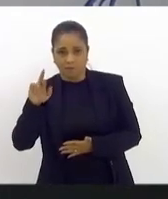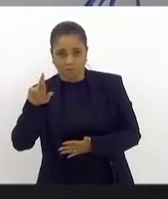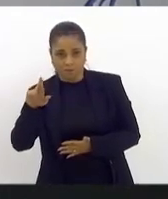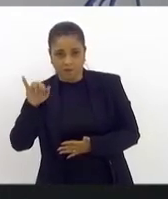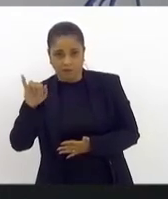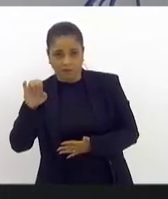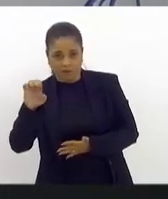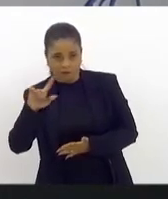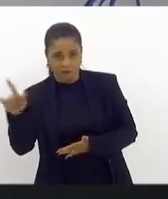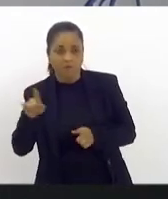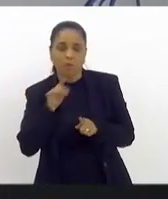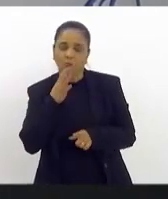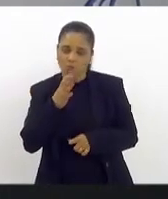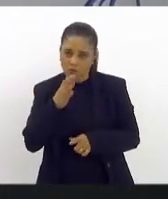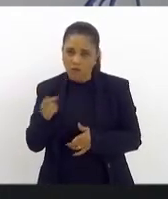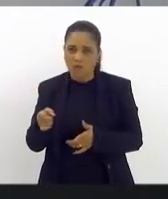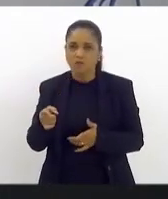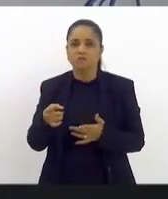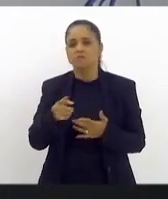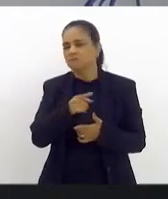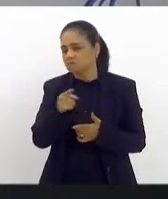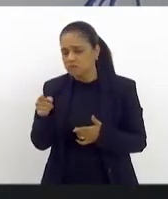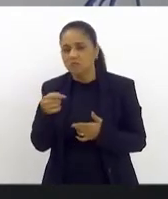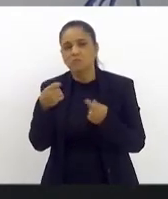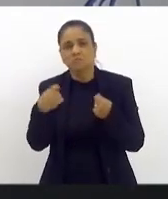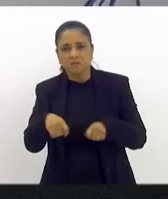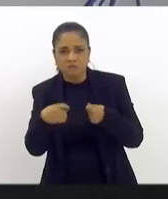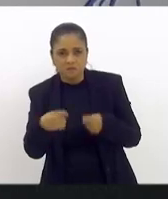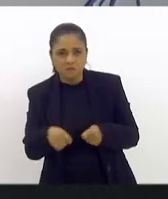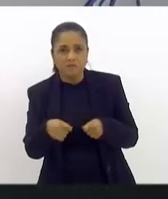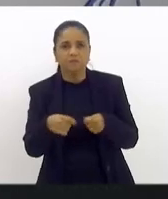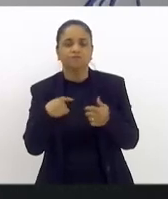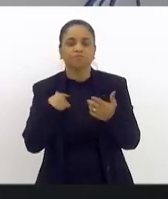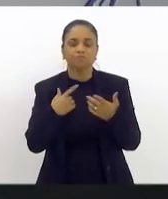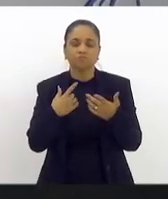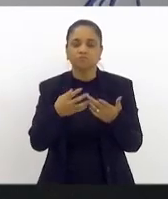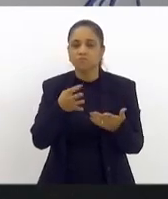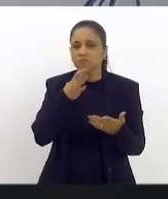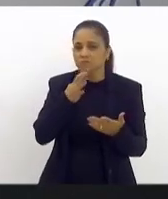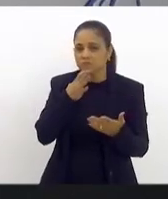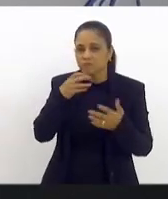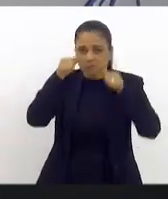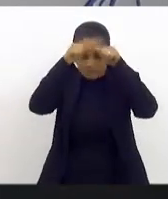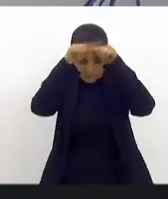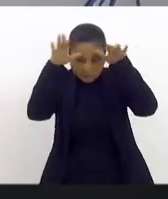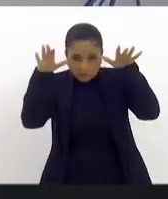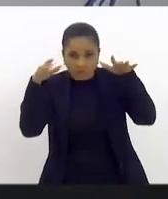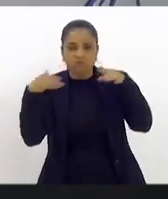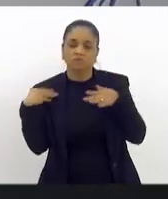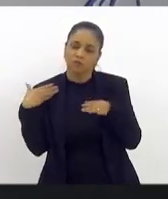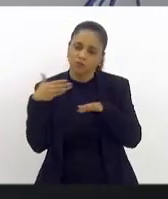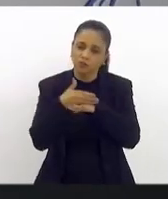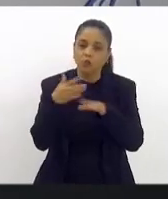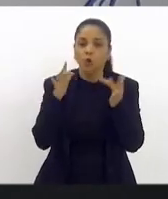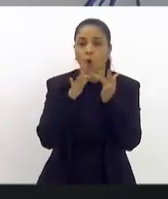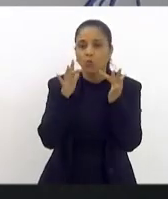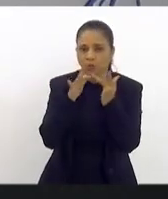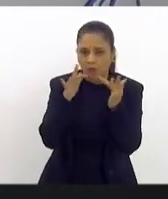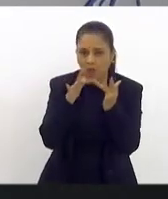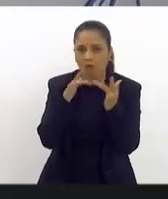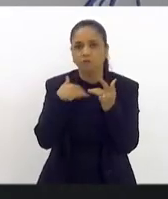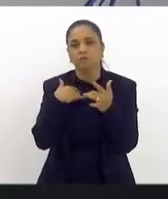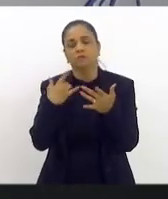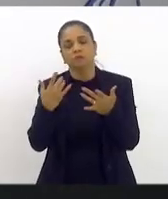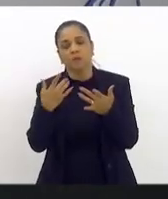região dos lagos precise de alguma coisa relacionada ao autismo, alguém tem alguma demanda, pode estar também procurando, que a gente